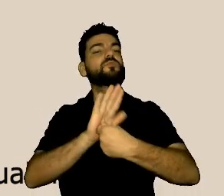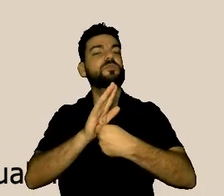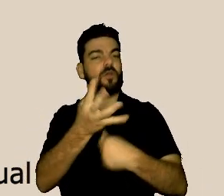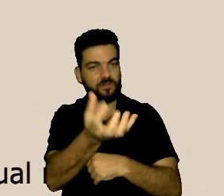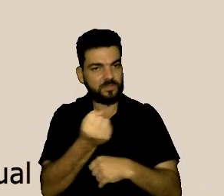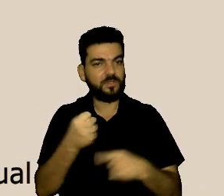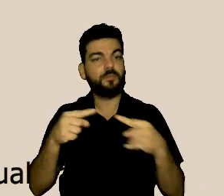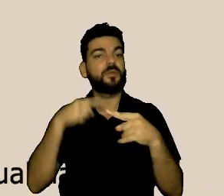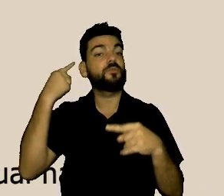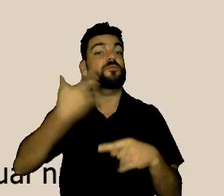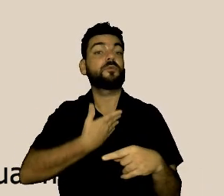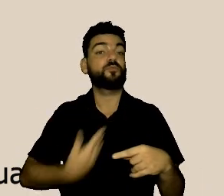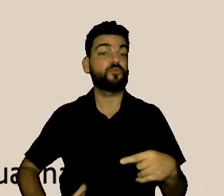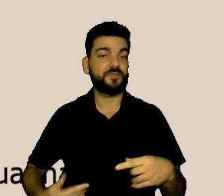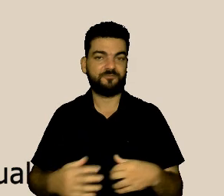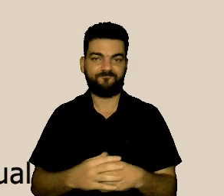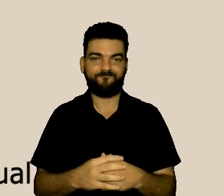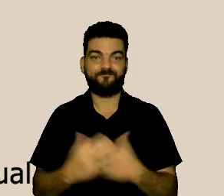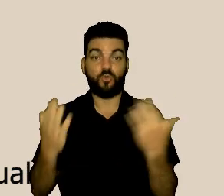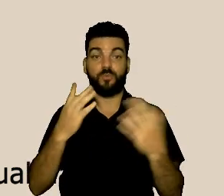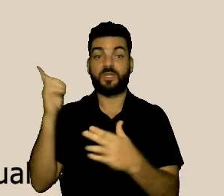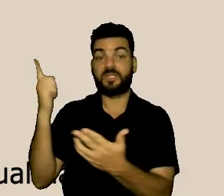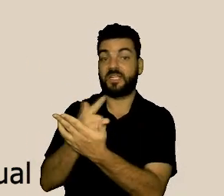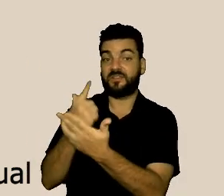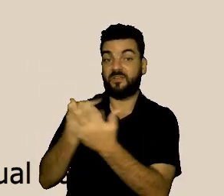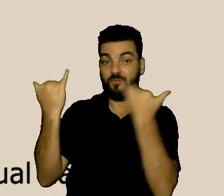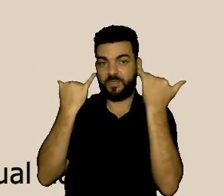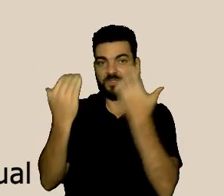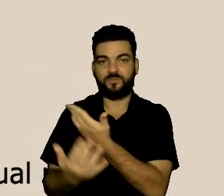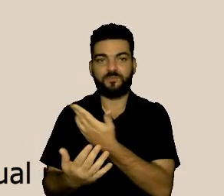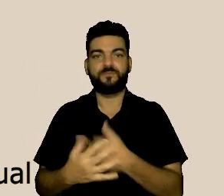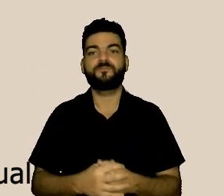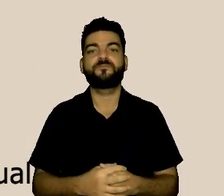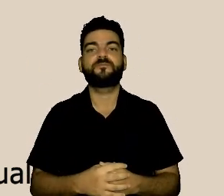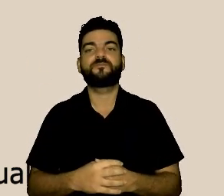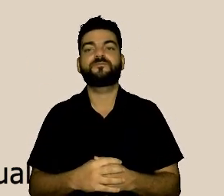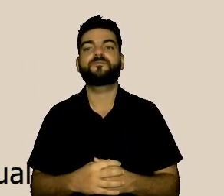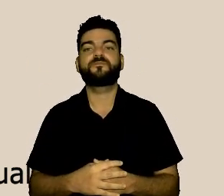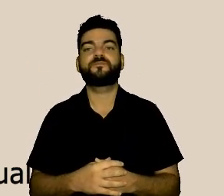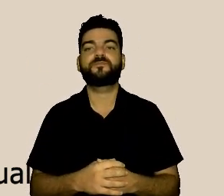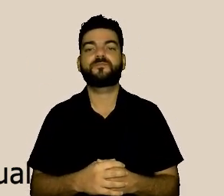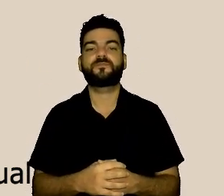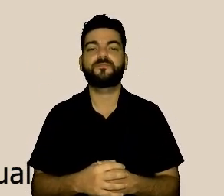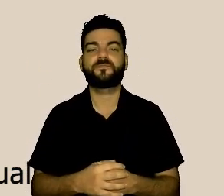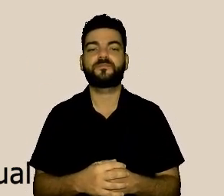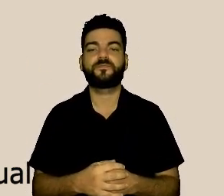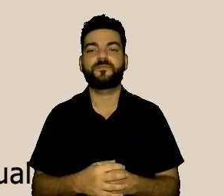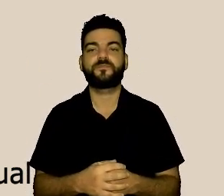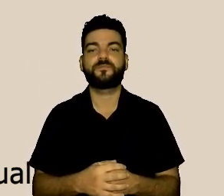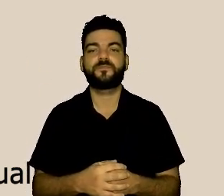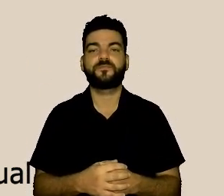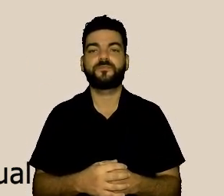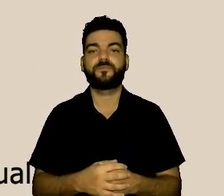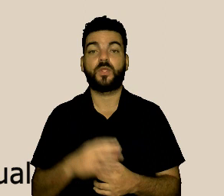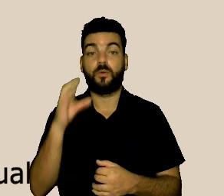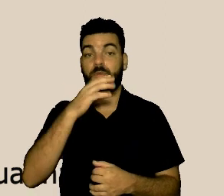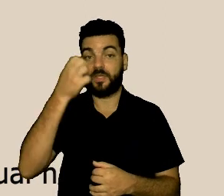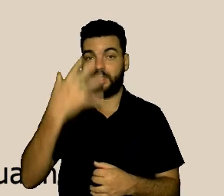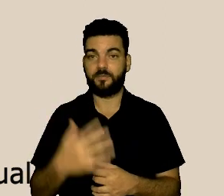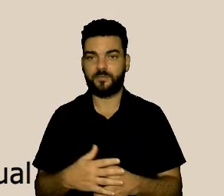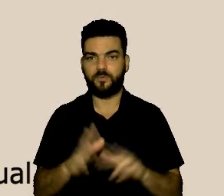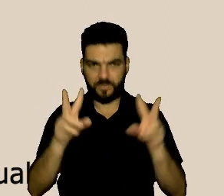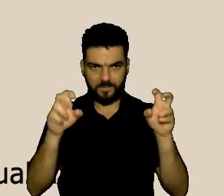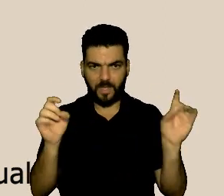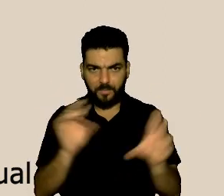Por favor, próxima. Rapidamente esgotamos o assunto? Não. Então, nós tivemos um tipo penal